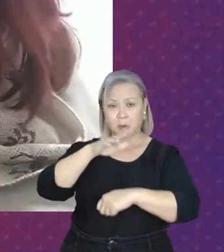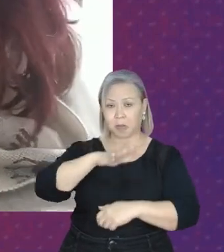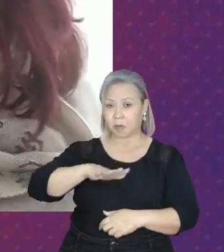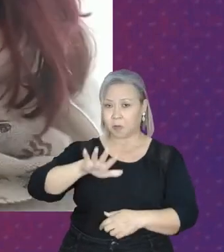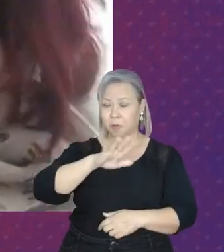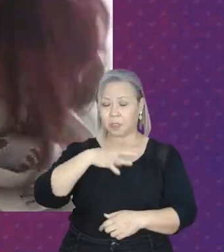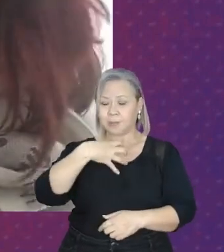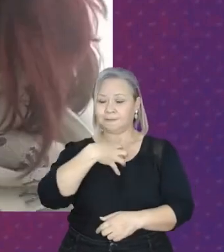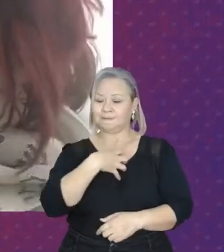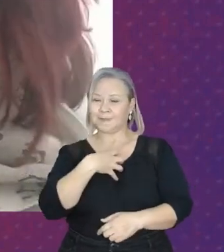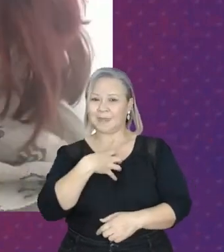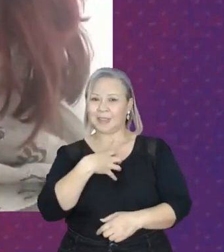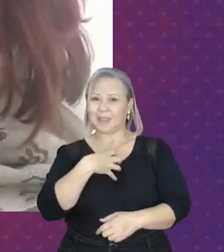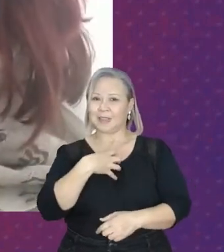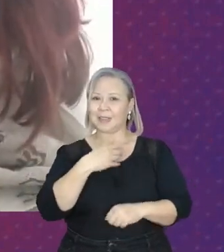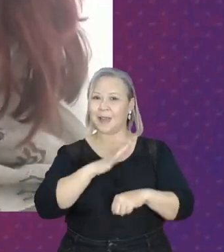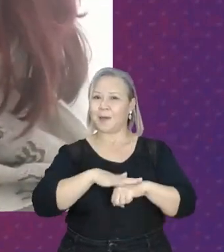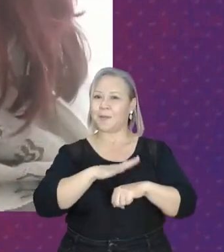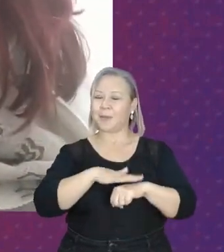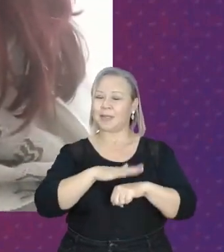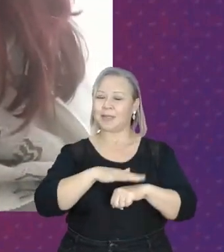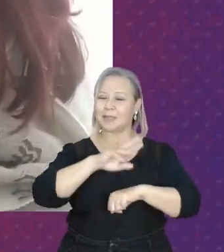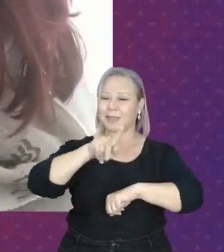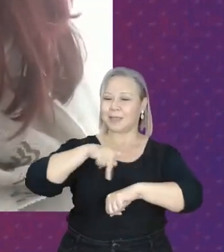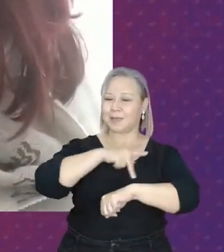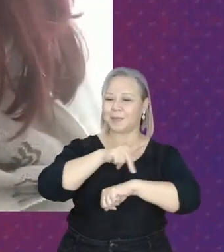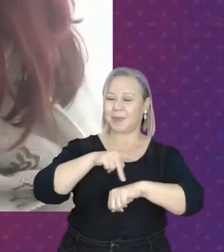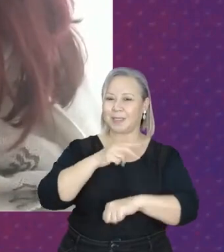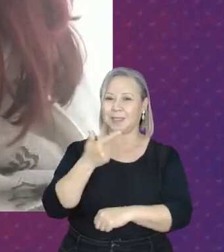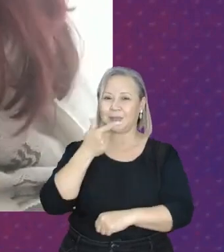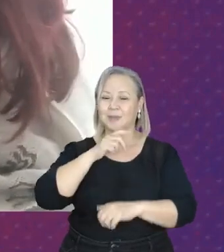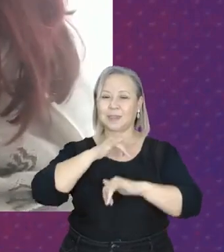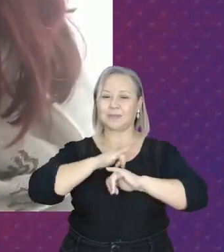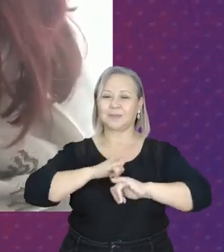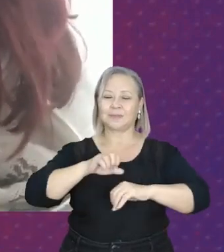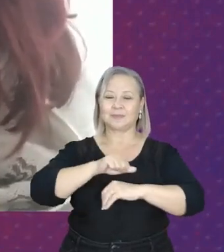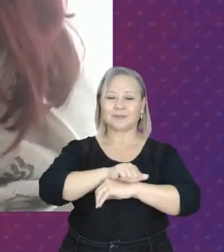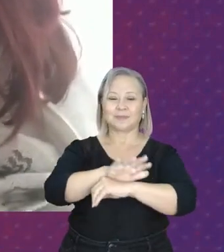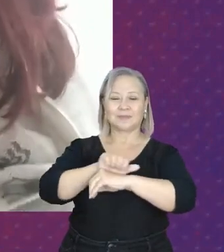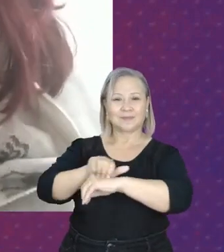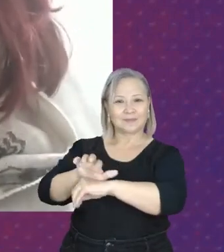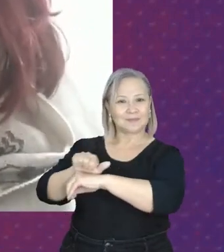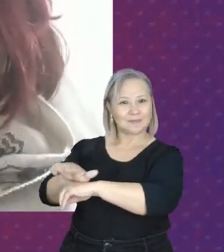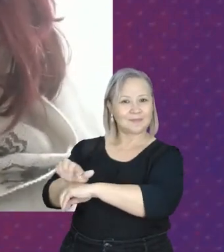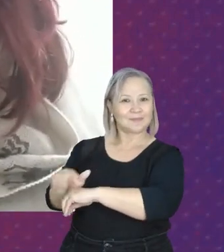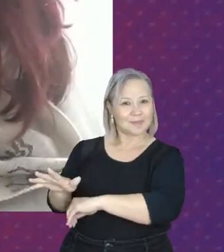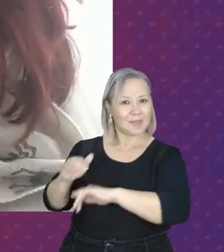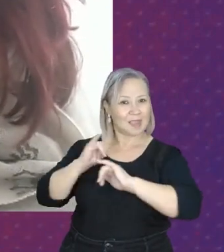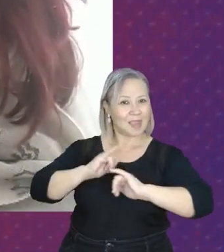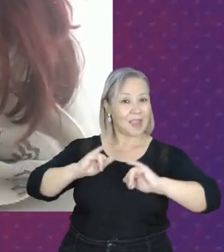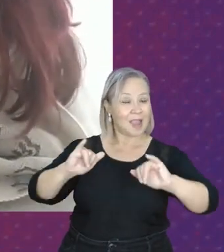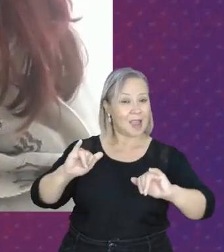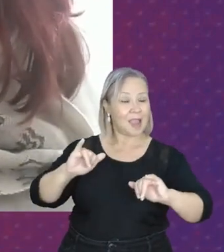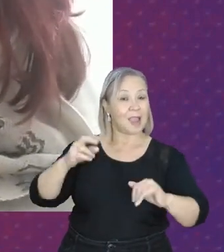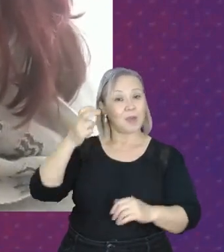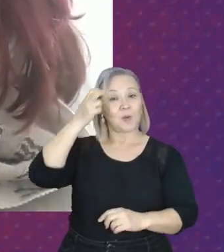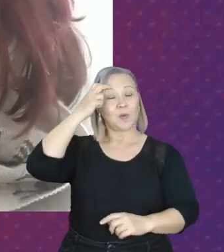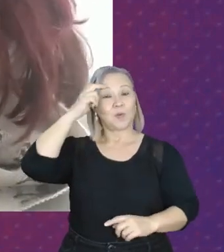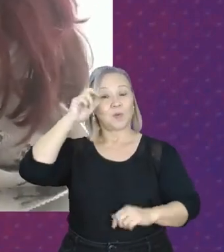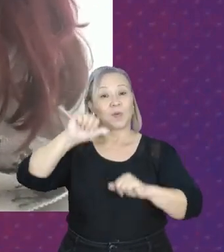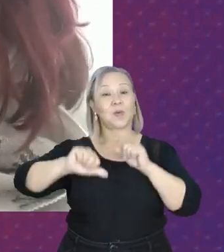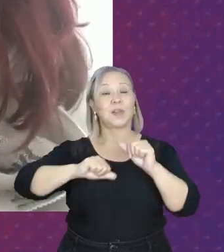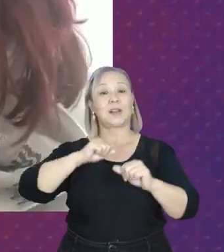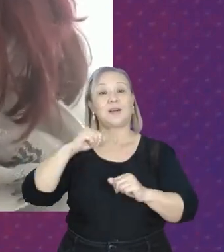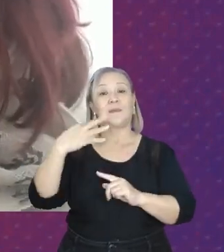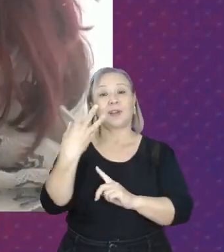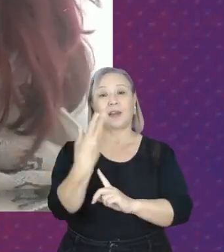pertencente a esse país e consiga propagar a sua cultura através da arte, para que